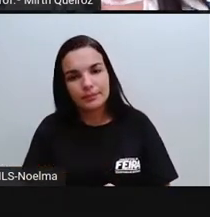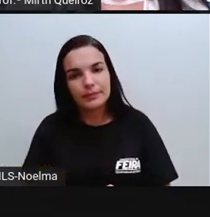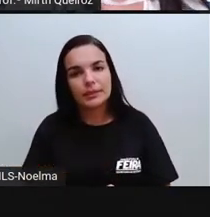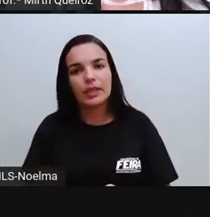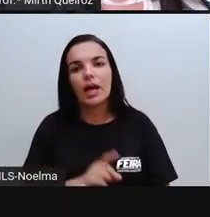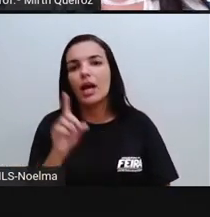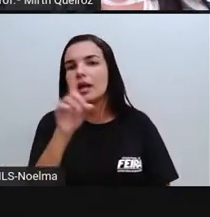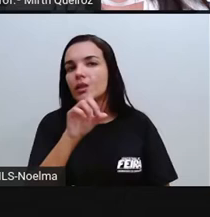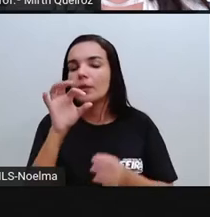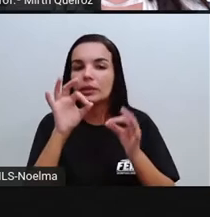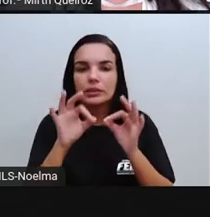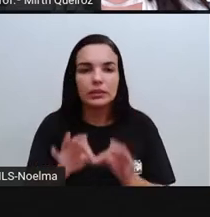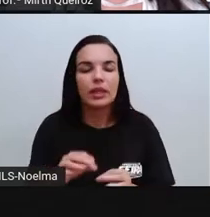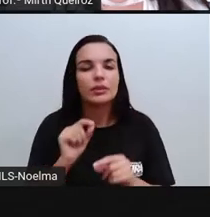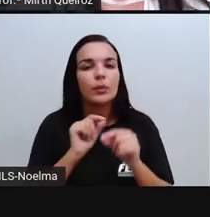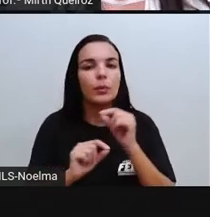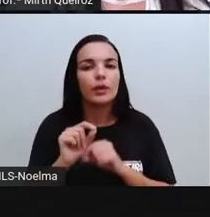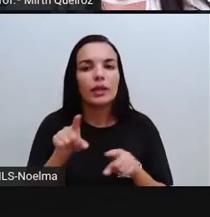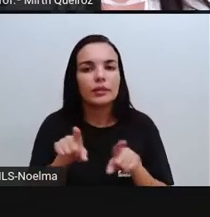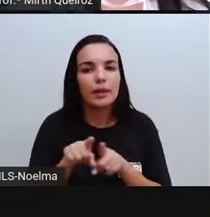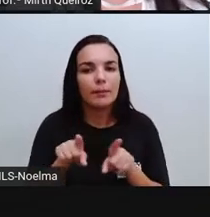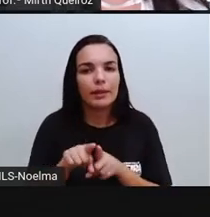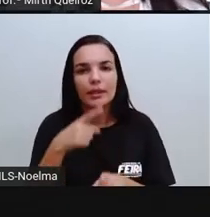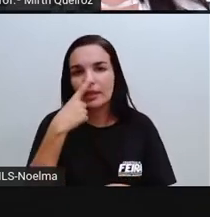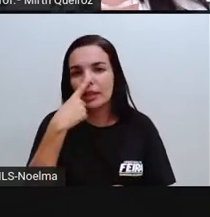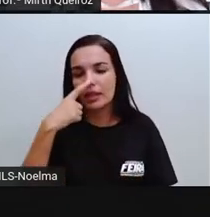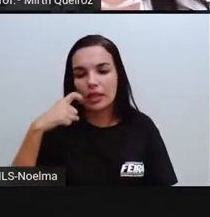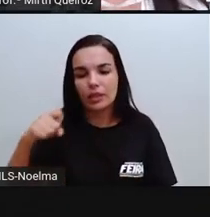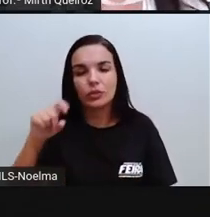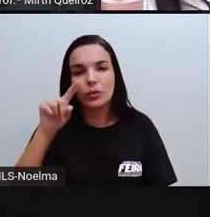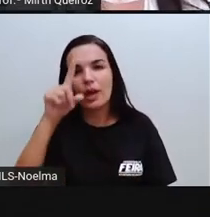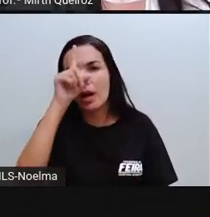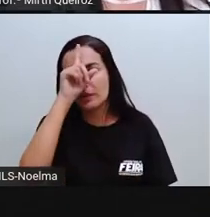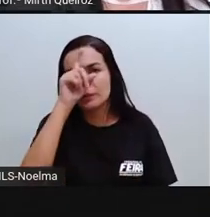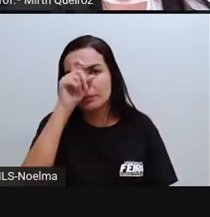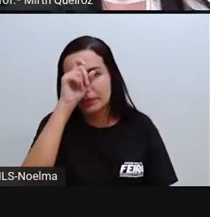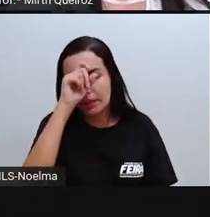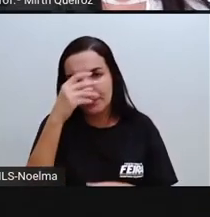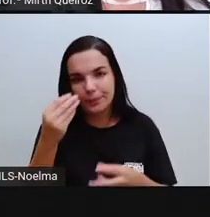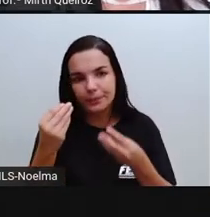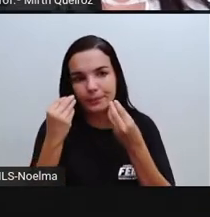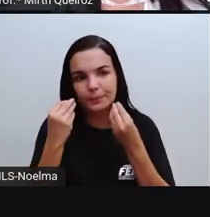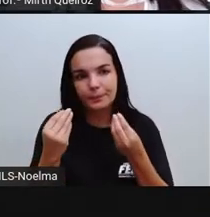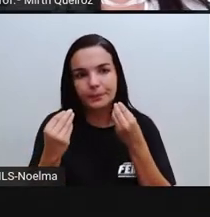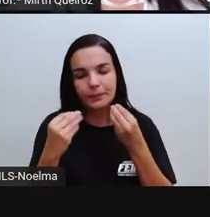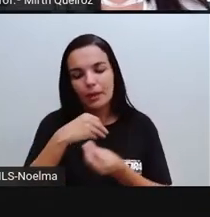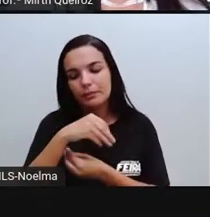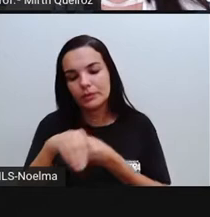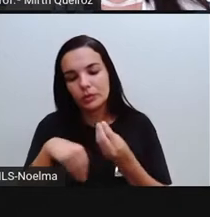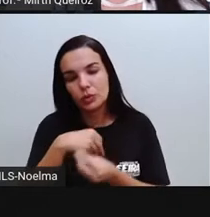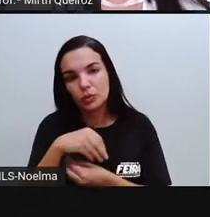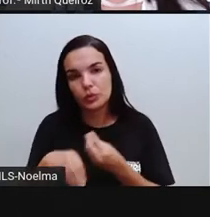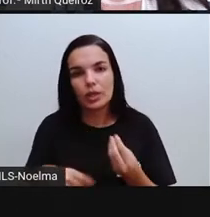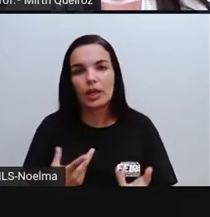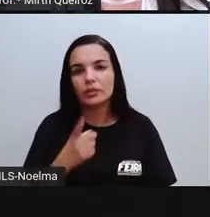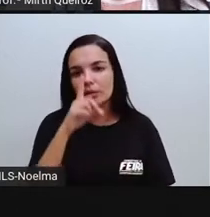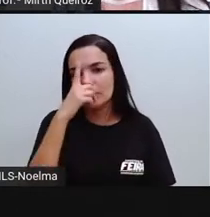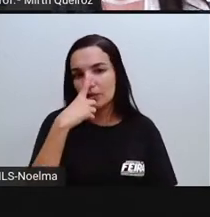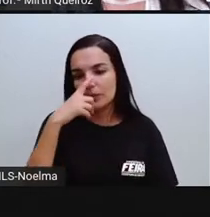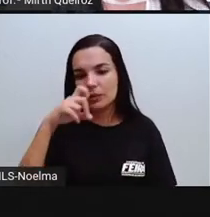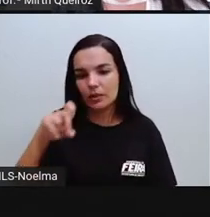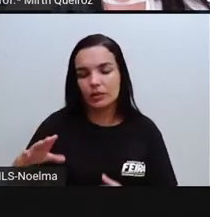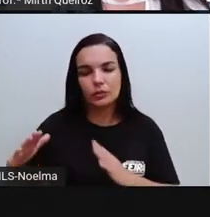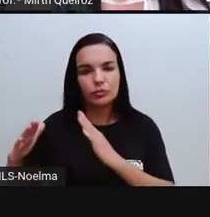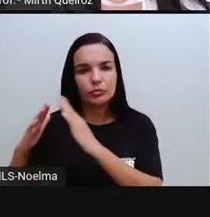vezes se encontra materiais, lixos hospitalares misturados com o lixo comum, lixo doméstico, né? E são